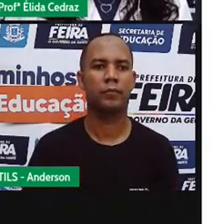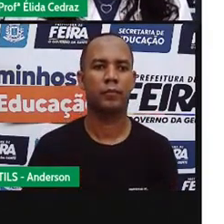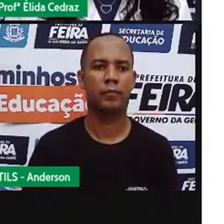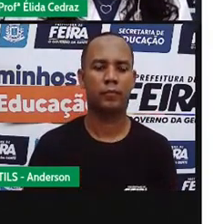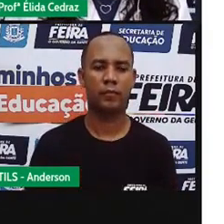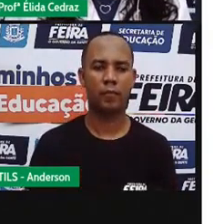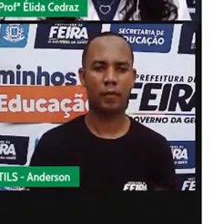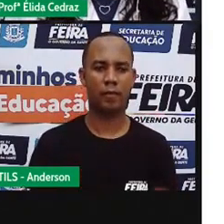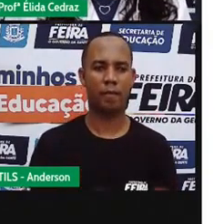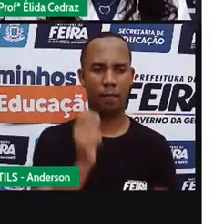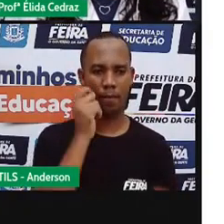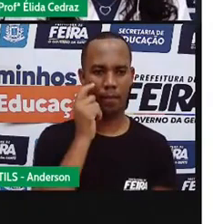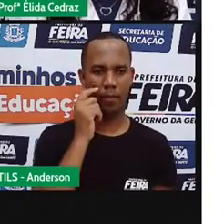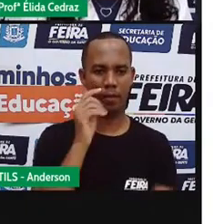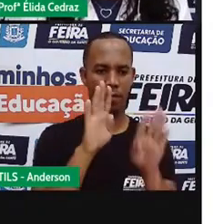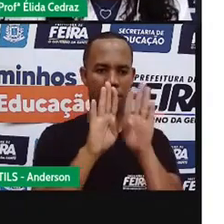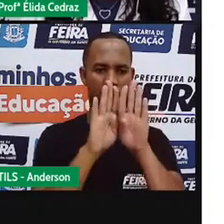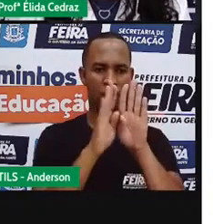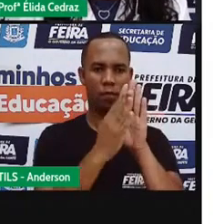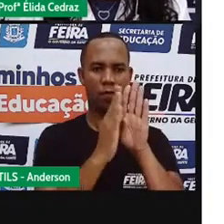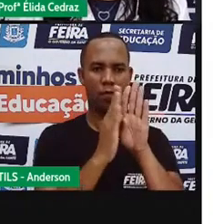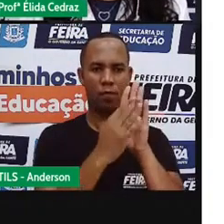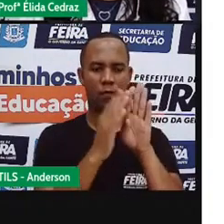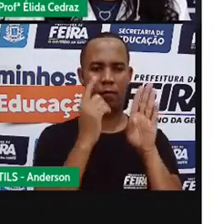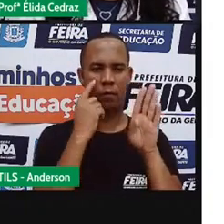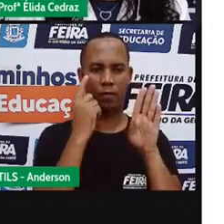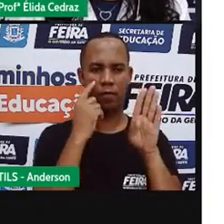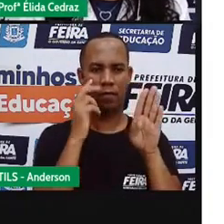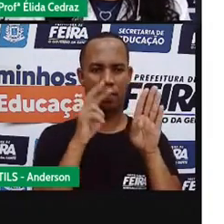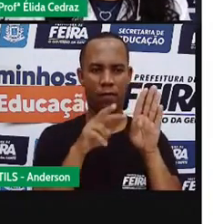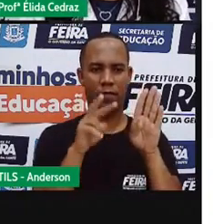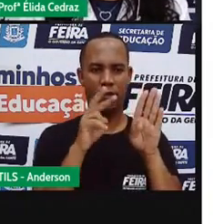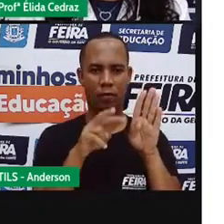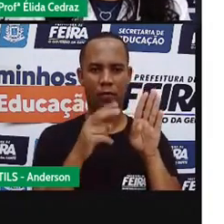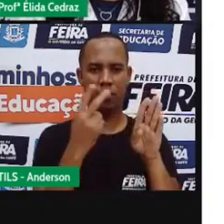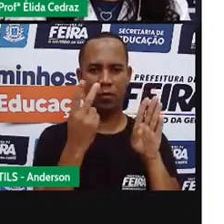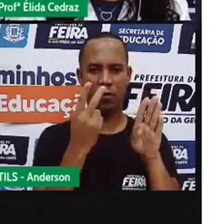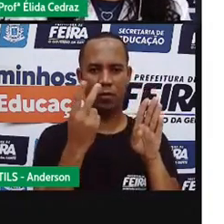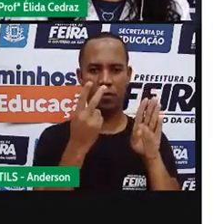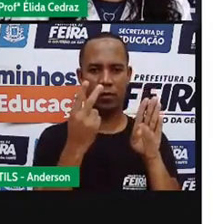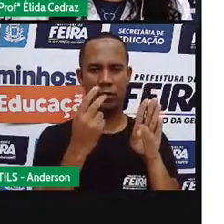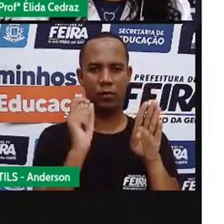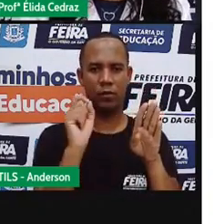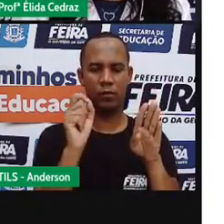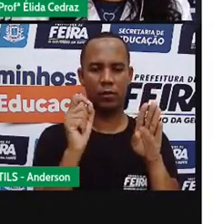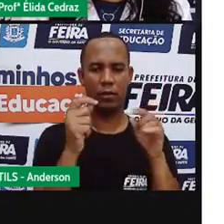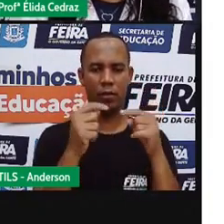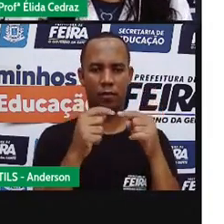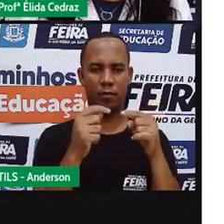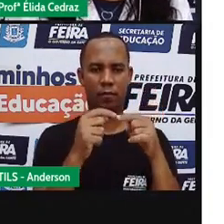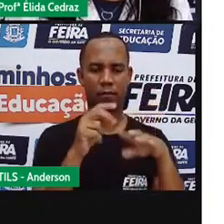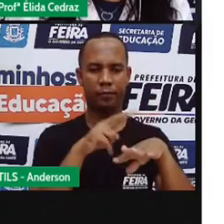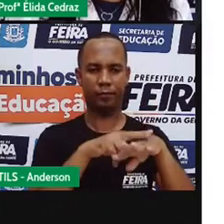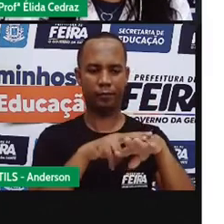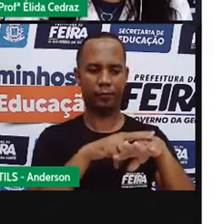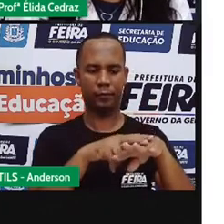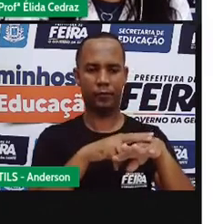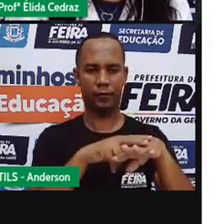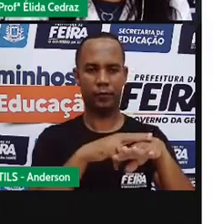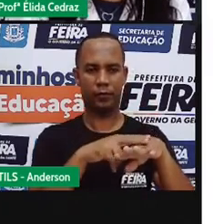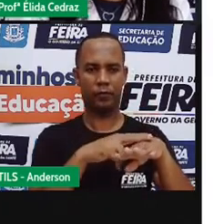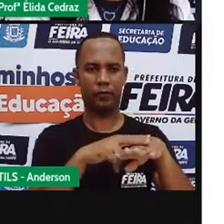Essa porta que a prova que colocou aí, a prova vai dizer dois materiais pra você, tá bom? Vidro e